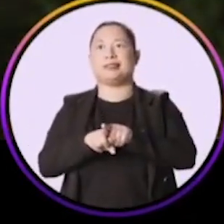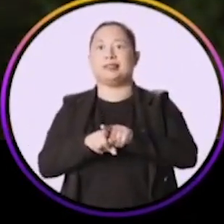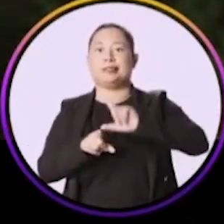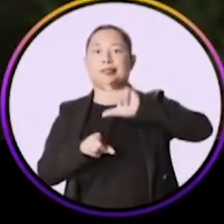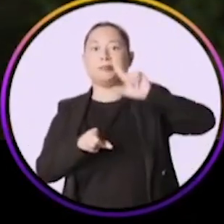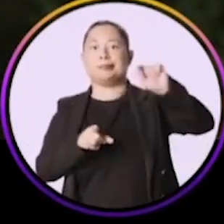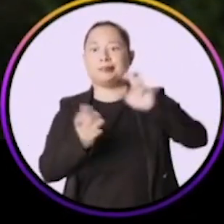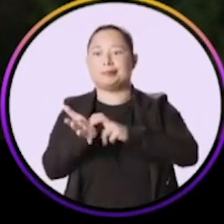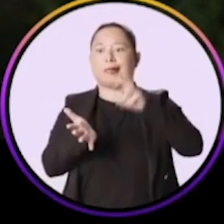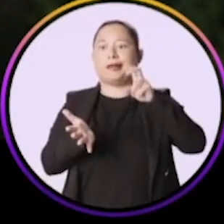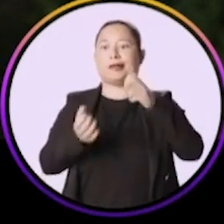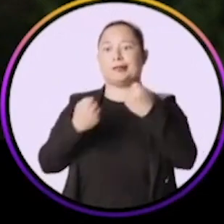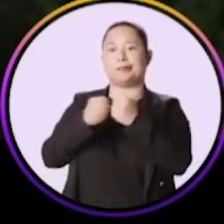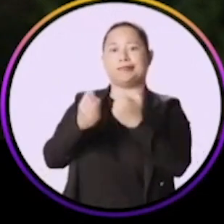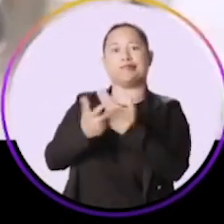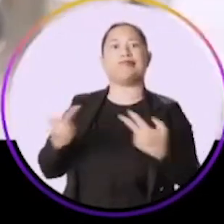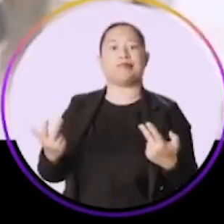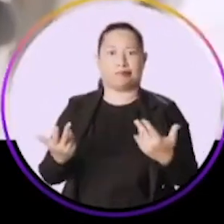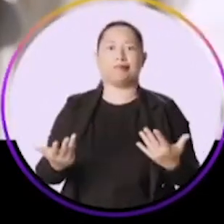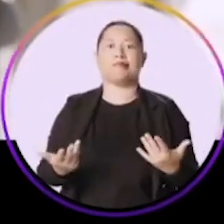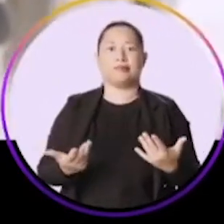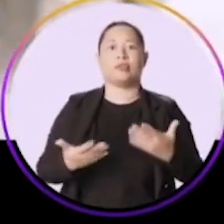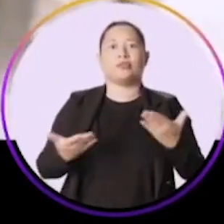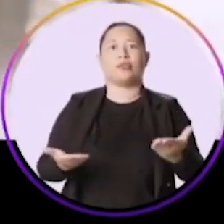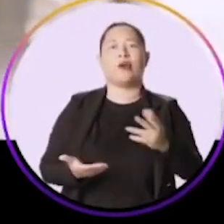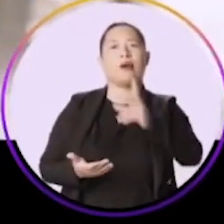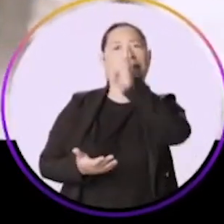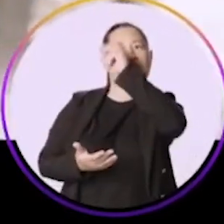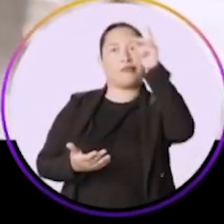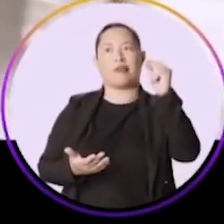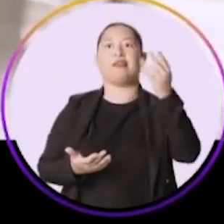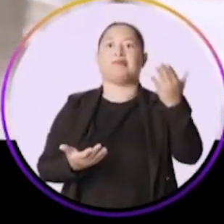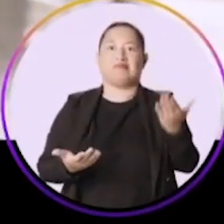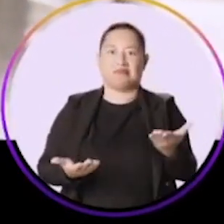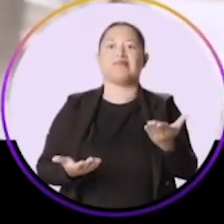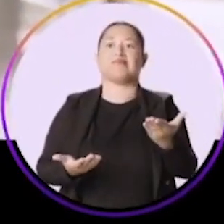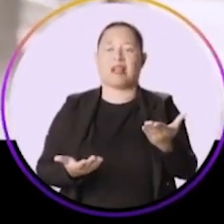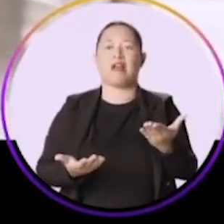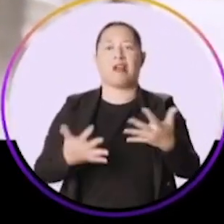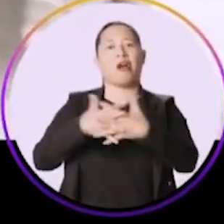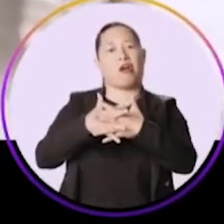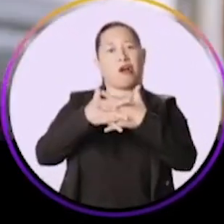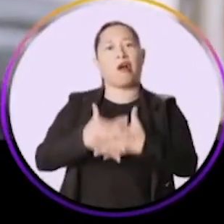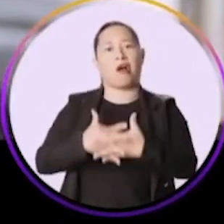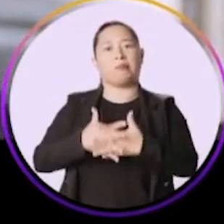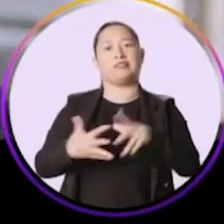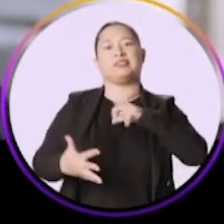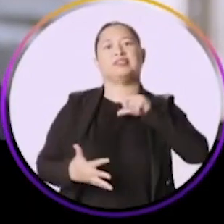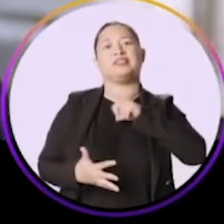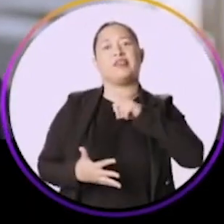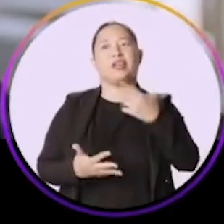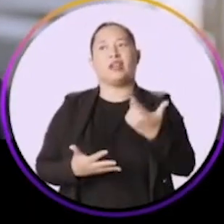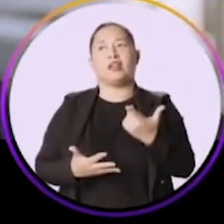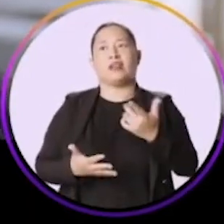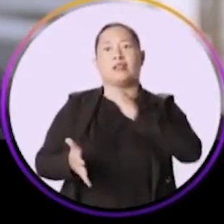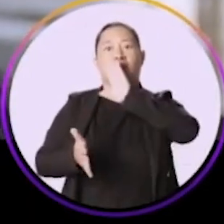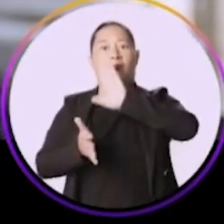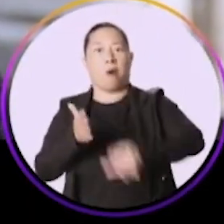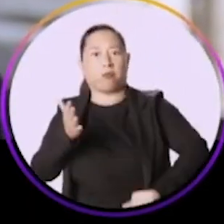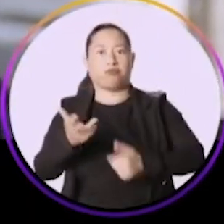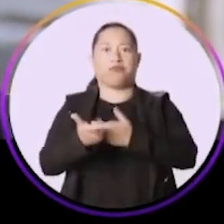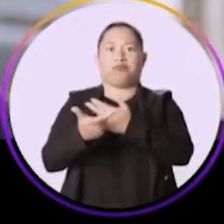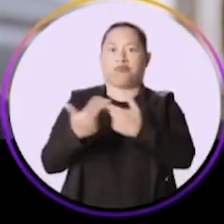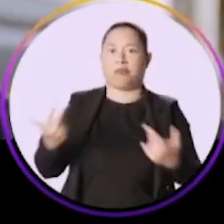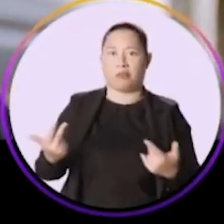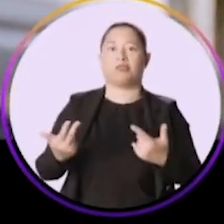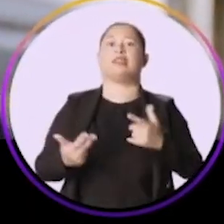manhã cedo para pegar um transporte. Antes de já que ser prefeito aqui era uma situação muito complicada, sabe? Teve muito assalto, né?